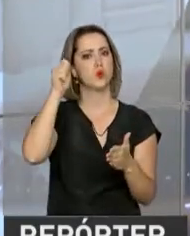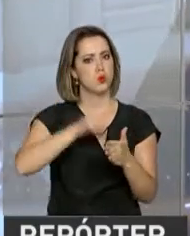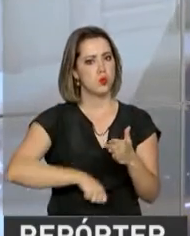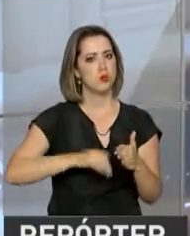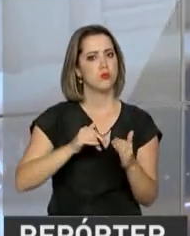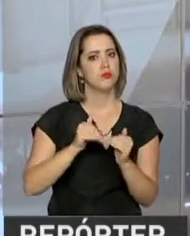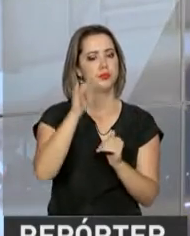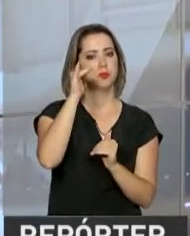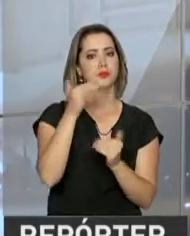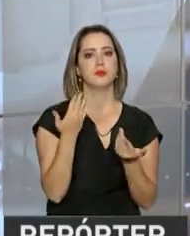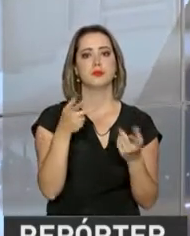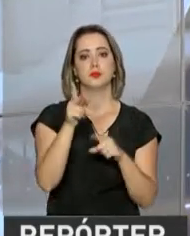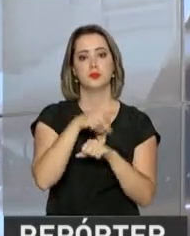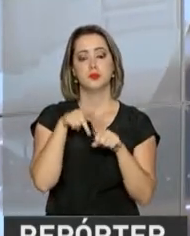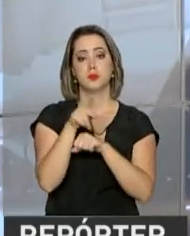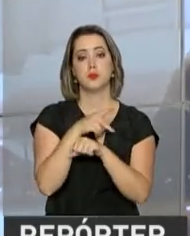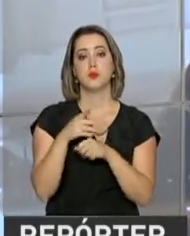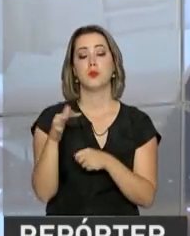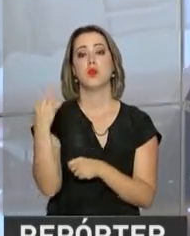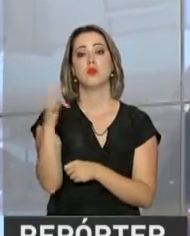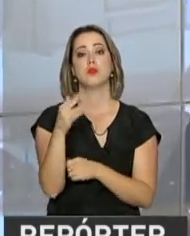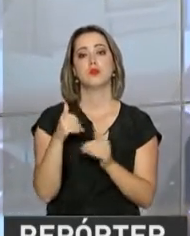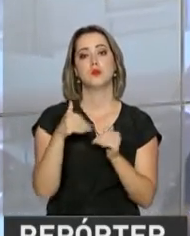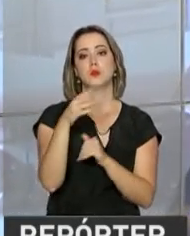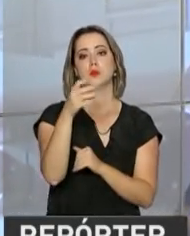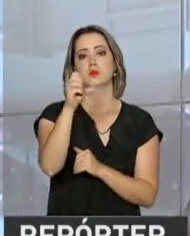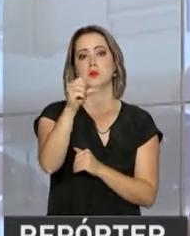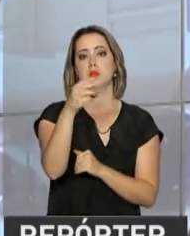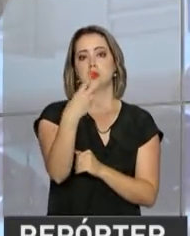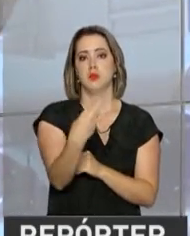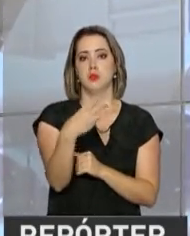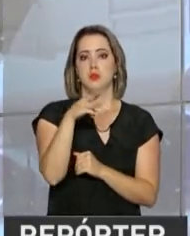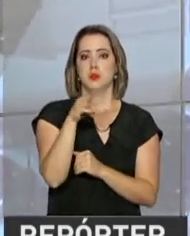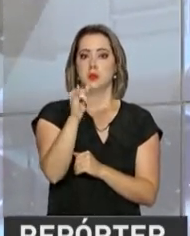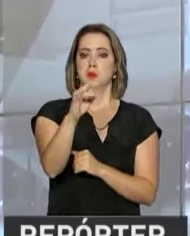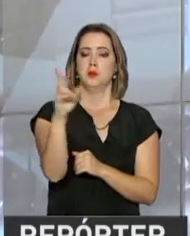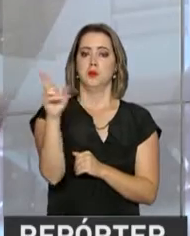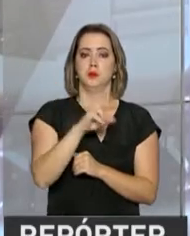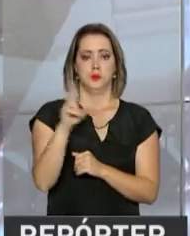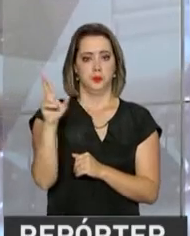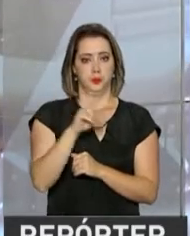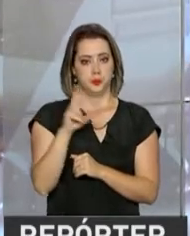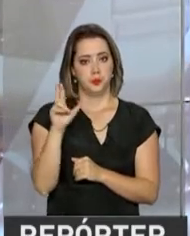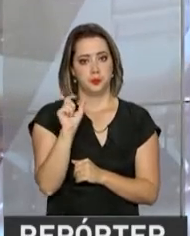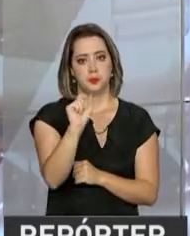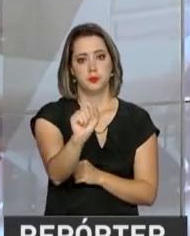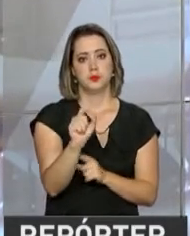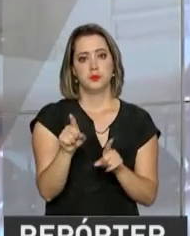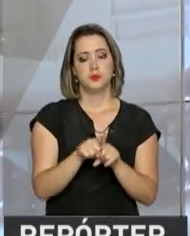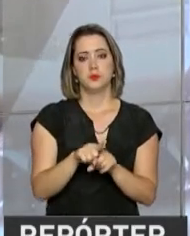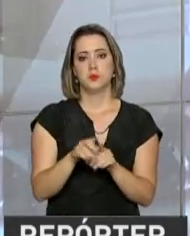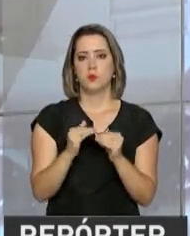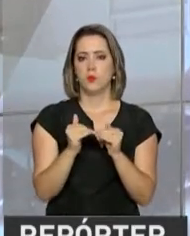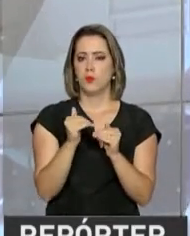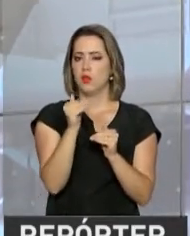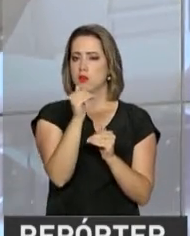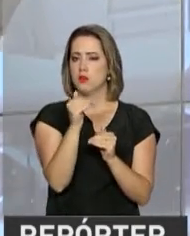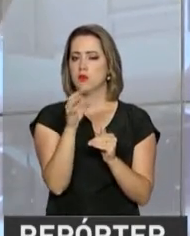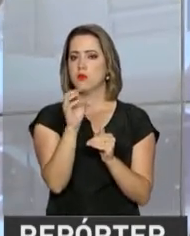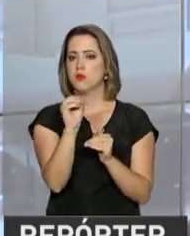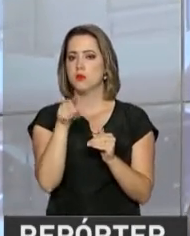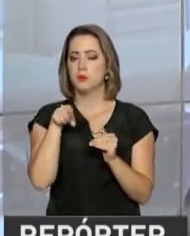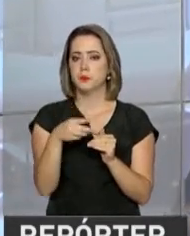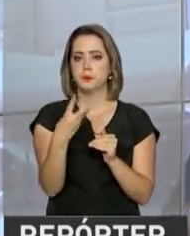país. Em fevereiro, foram arrecadados mais de 92 bilhões e 250 milhões de reais, um